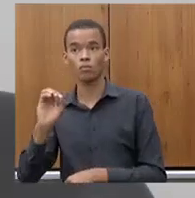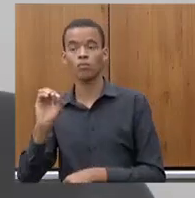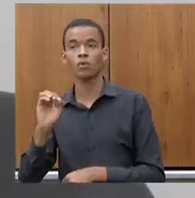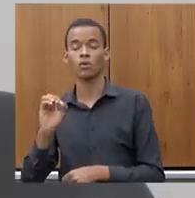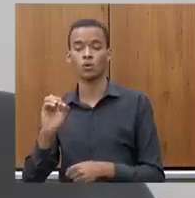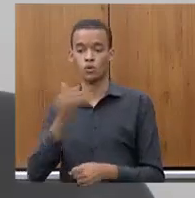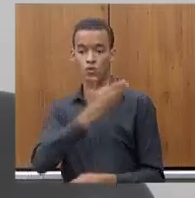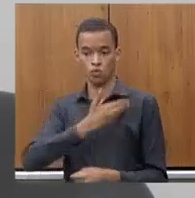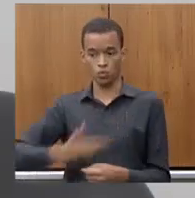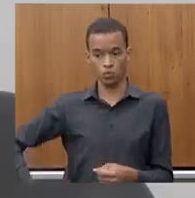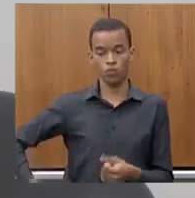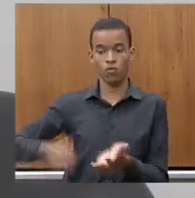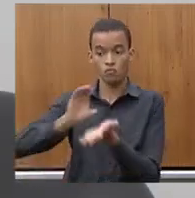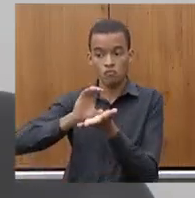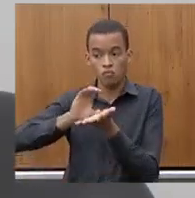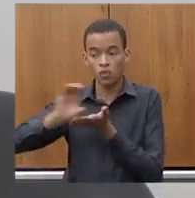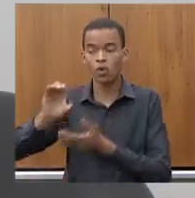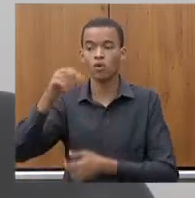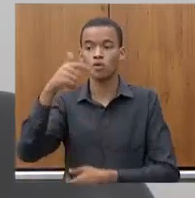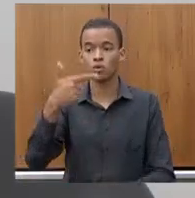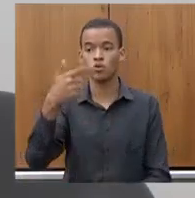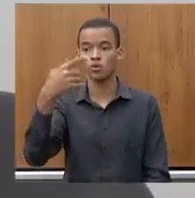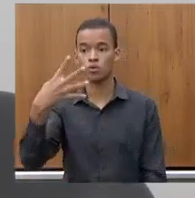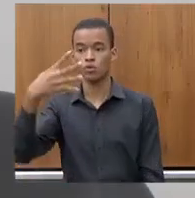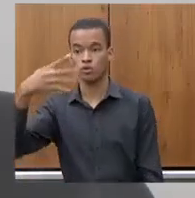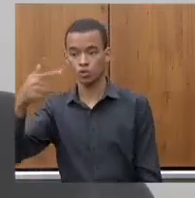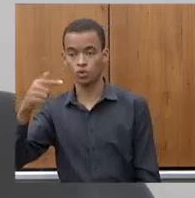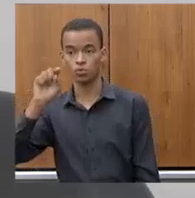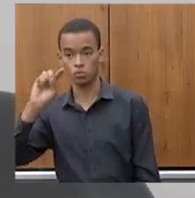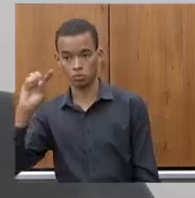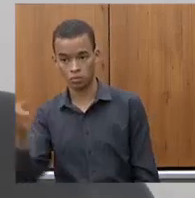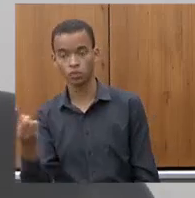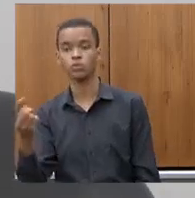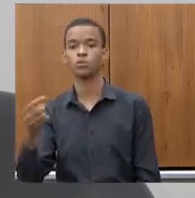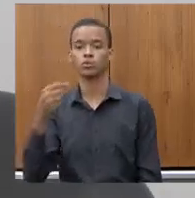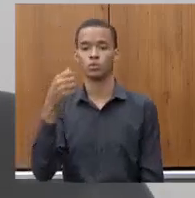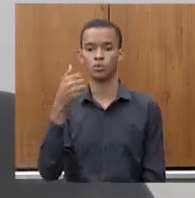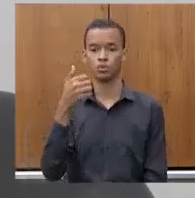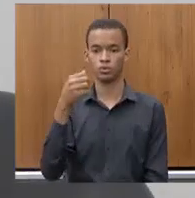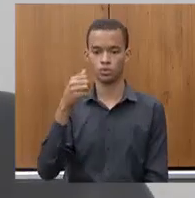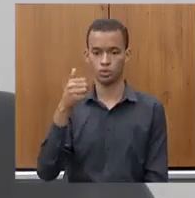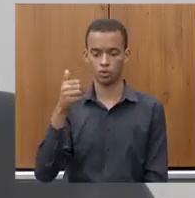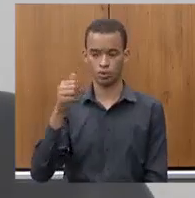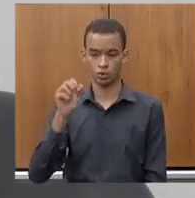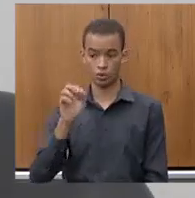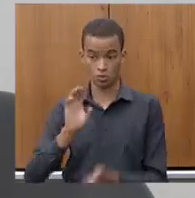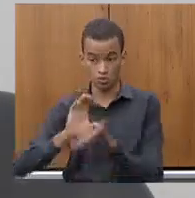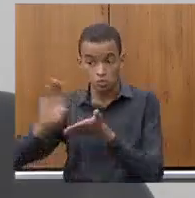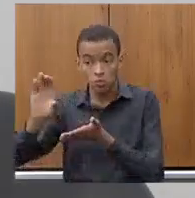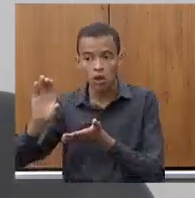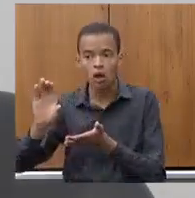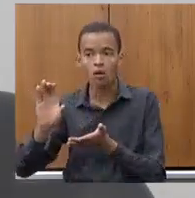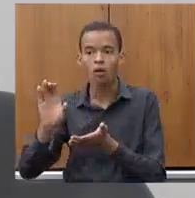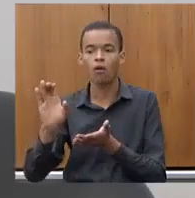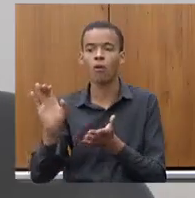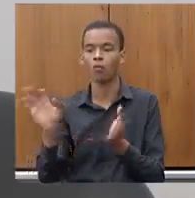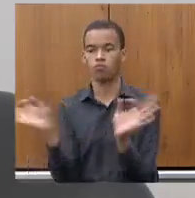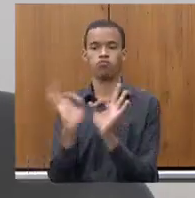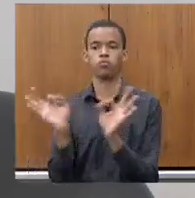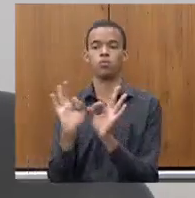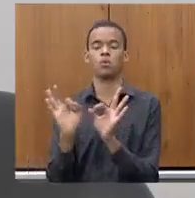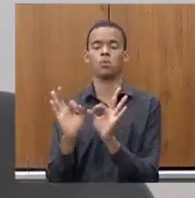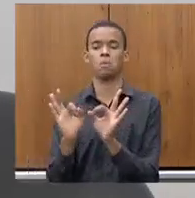247 milhões, 128 mil, 393 reais e 28 centavos, por causa dos